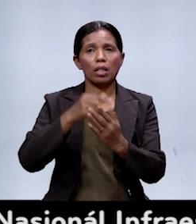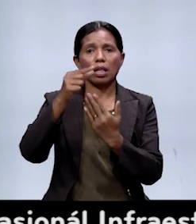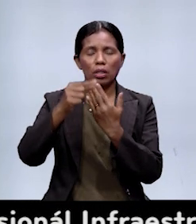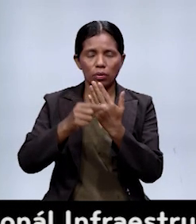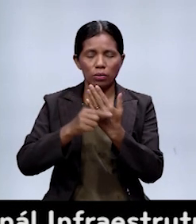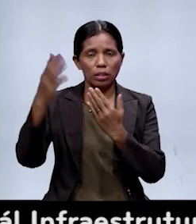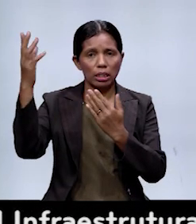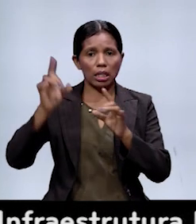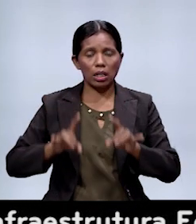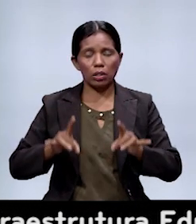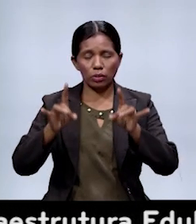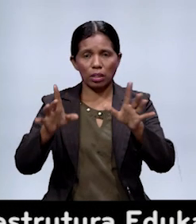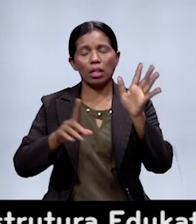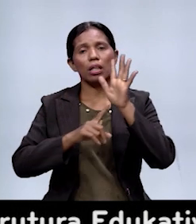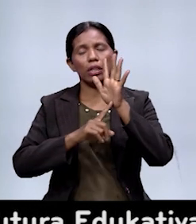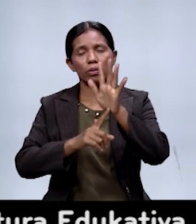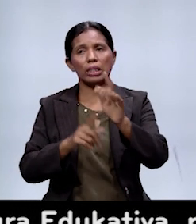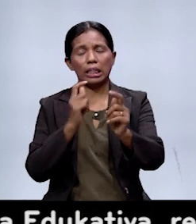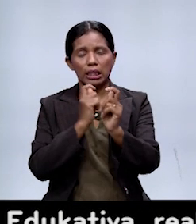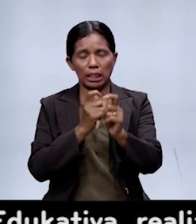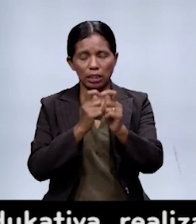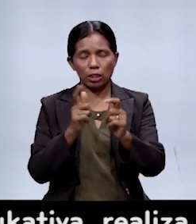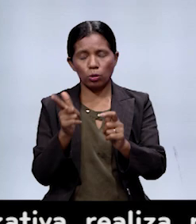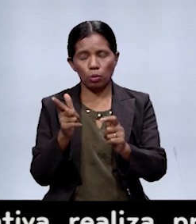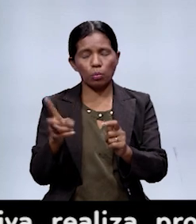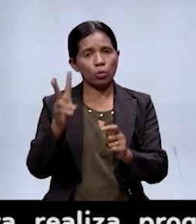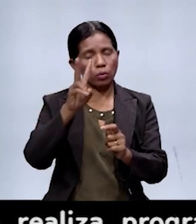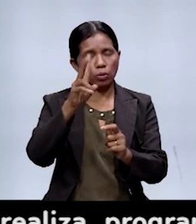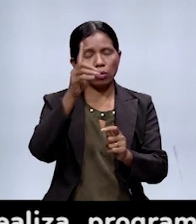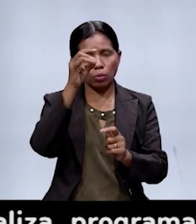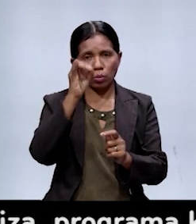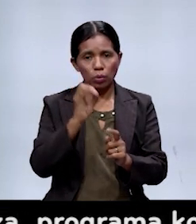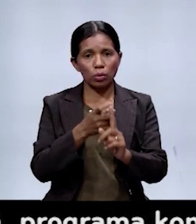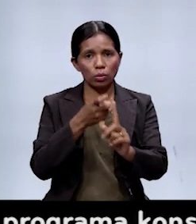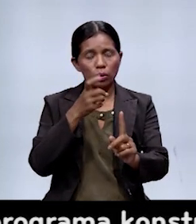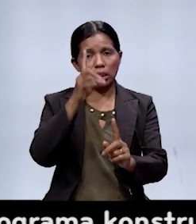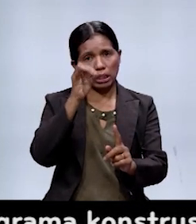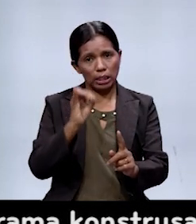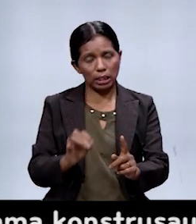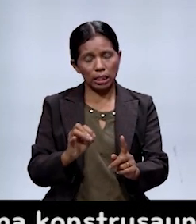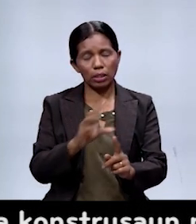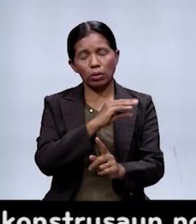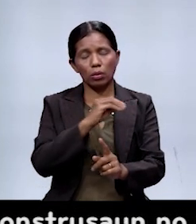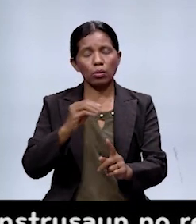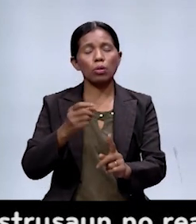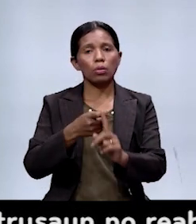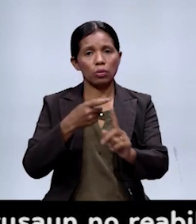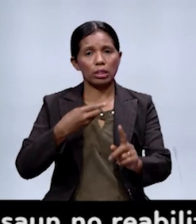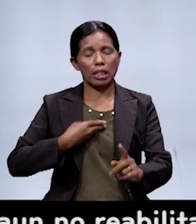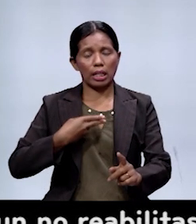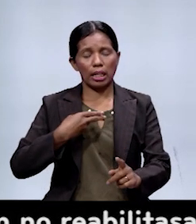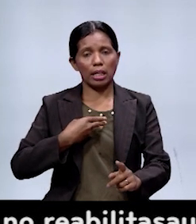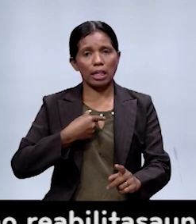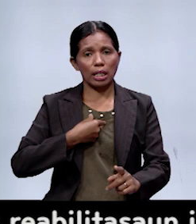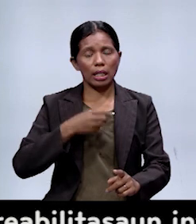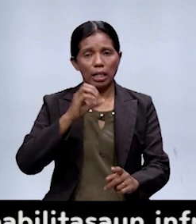Austrália. Hatudukatak amostra do Nuluresin Rua Hussidili, no amostra sanuluresin Lima Hussiglenu Hermera, maquia